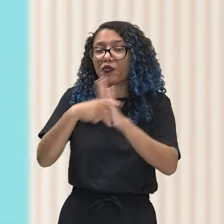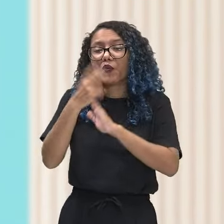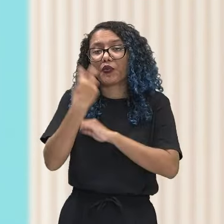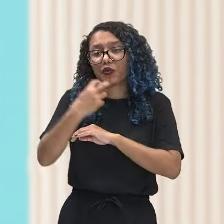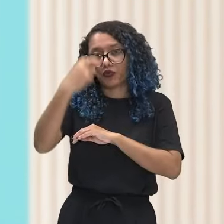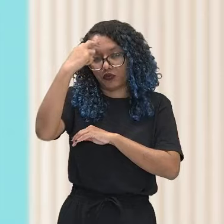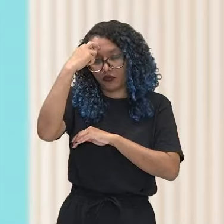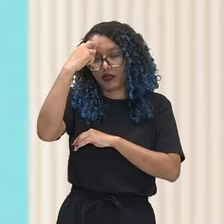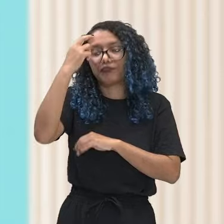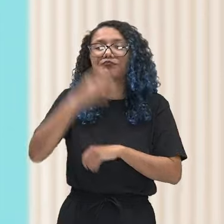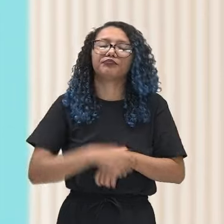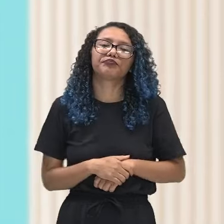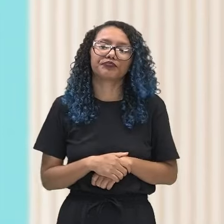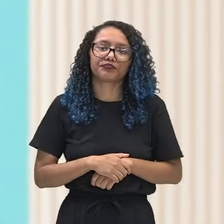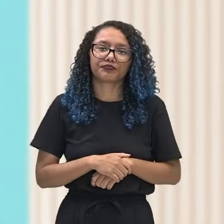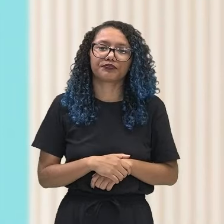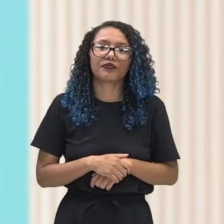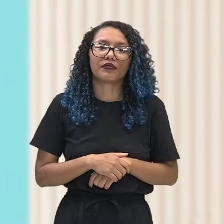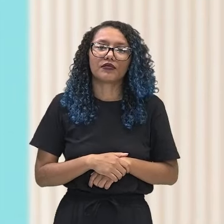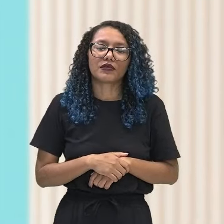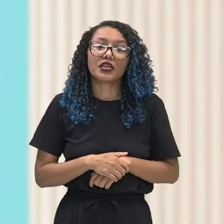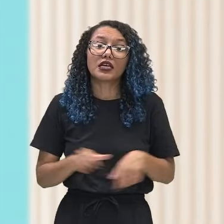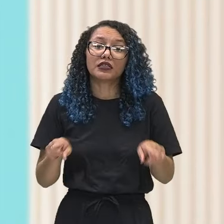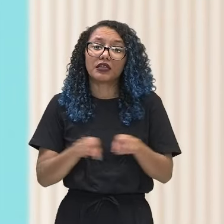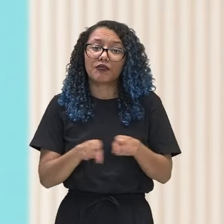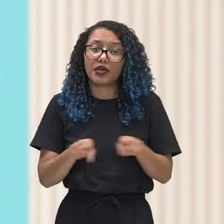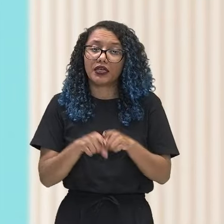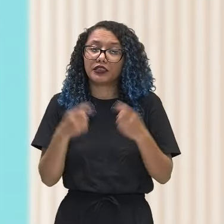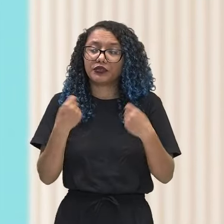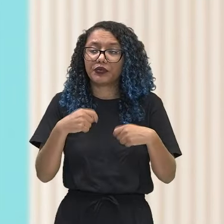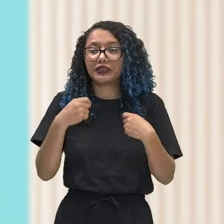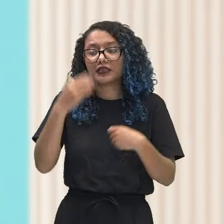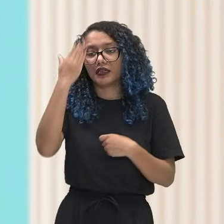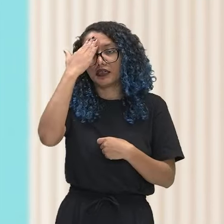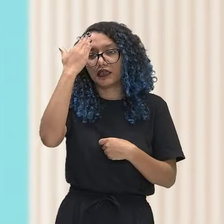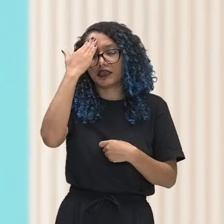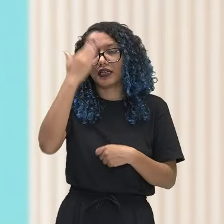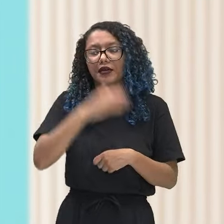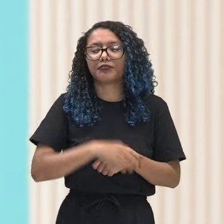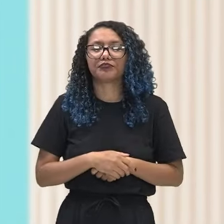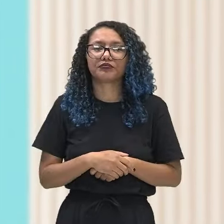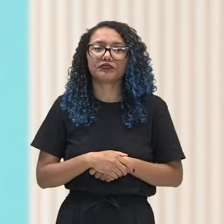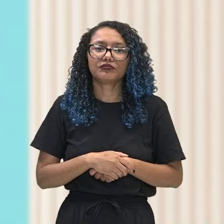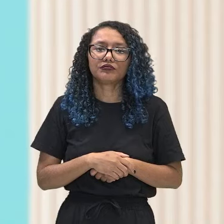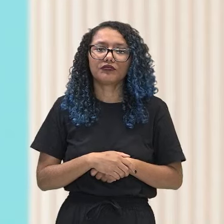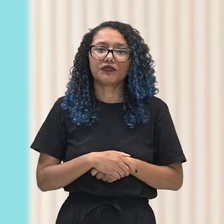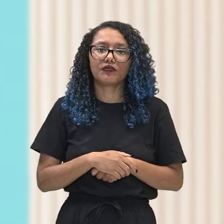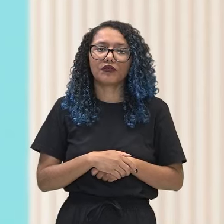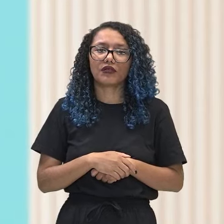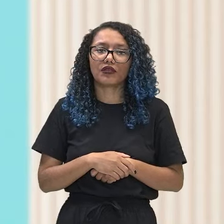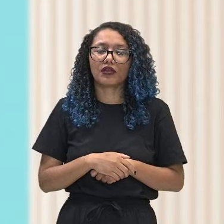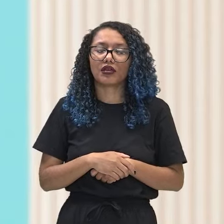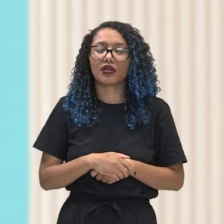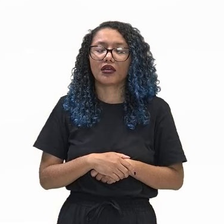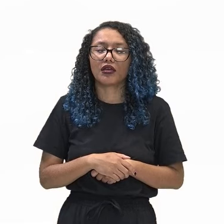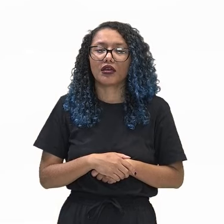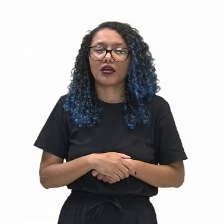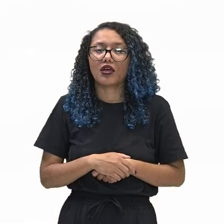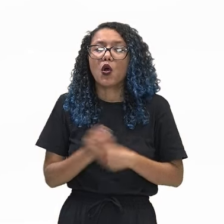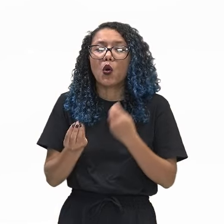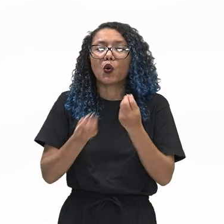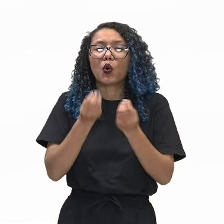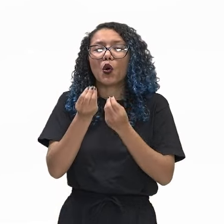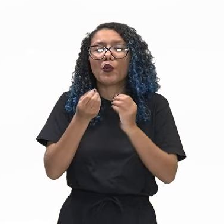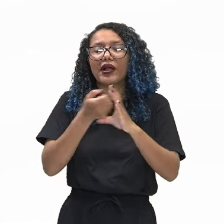cultura, é necessário que a gente também entenda o que é a juventude sob um olhar sociológico.